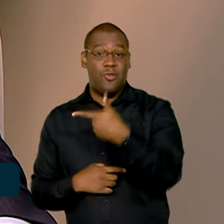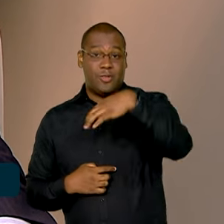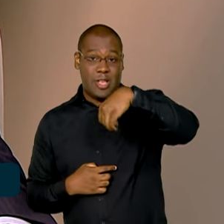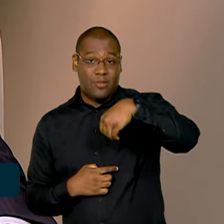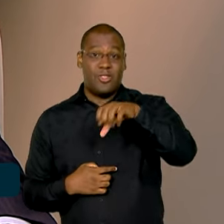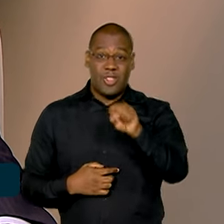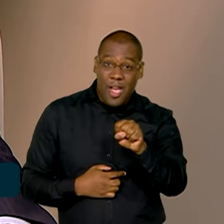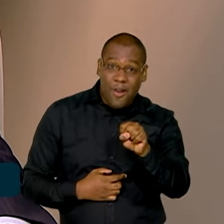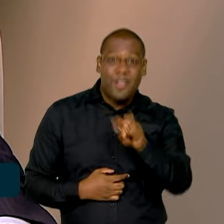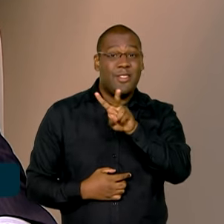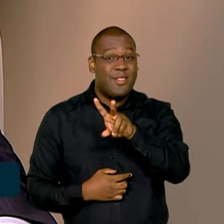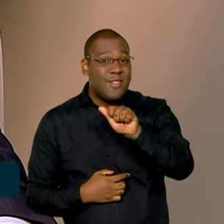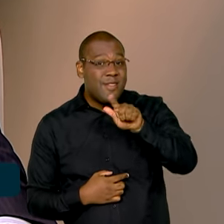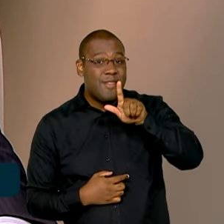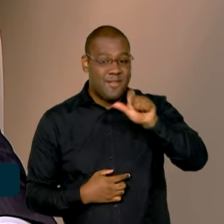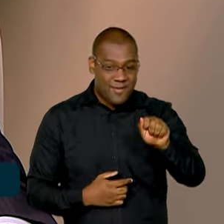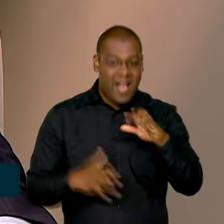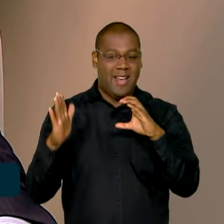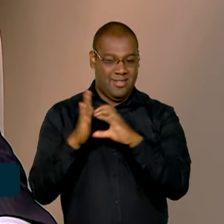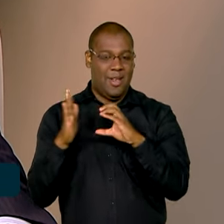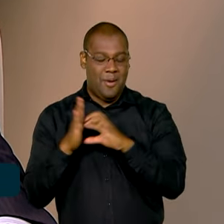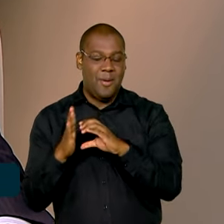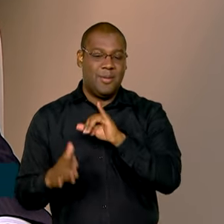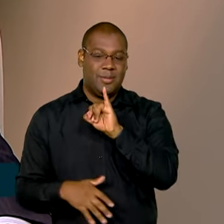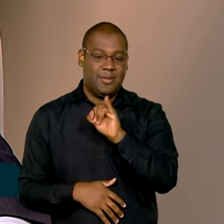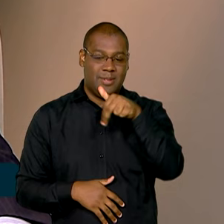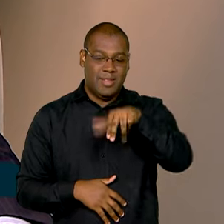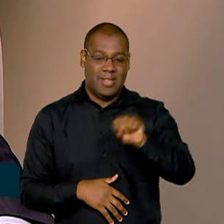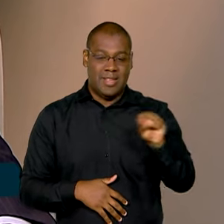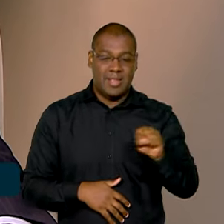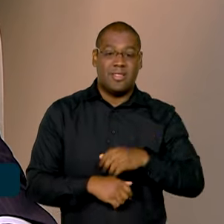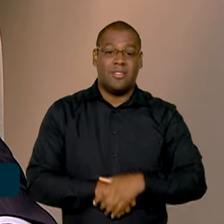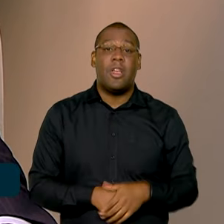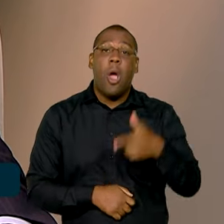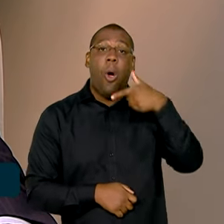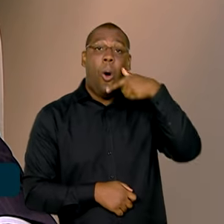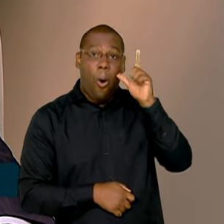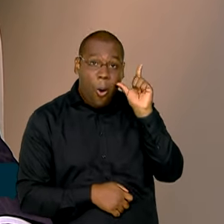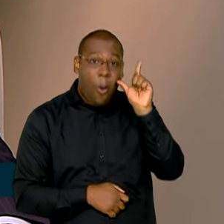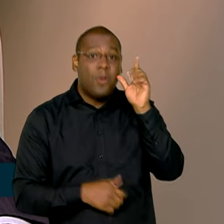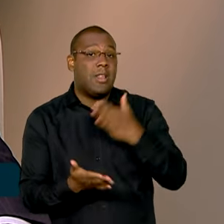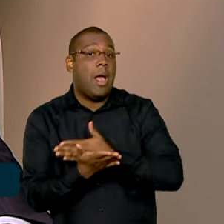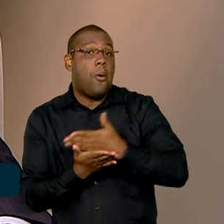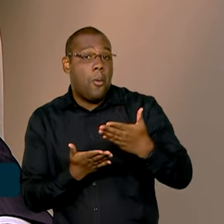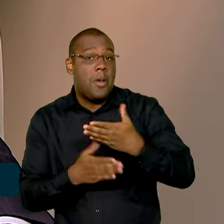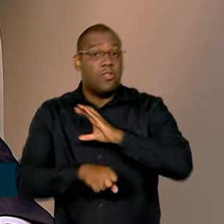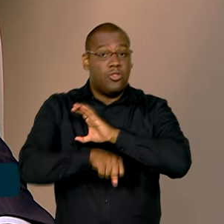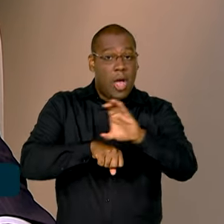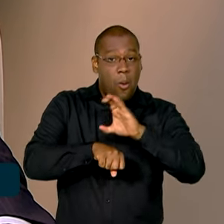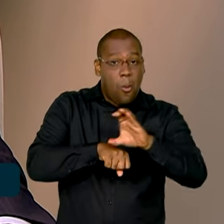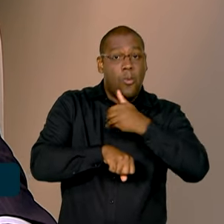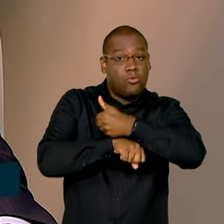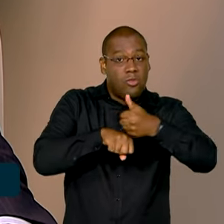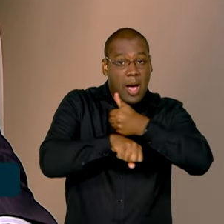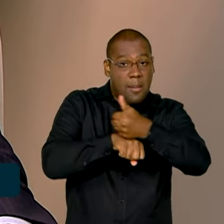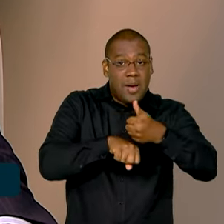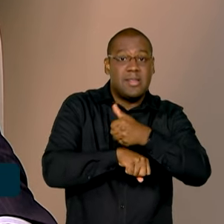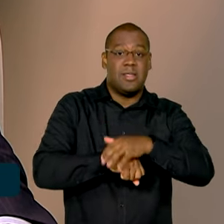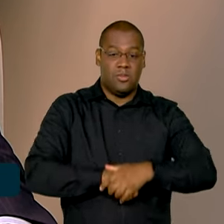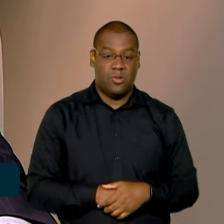vagas remanescentes. E eles ontem começaram o curso de formação, que é a segunda fase do concurso. São candidatos.